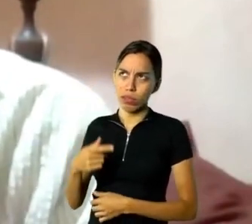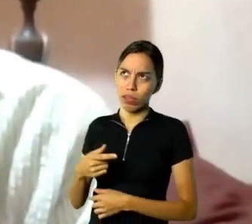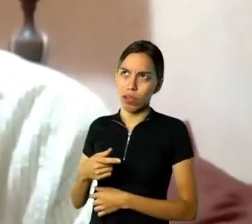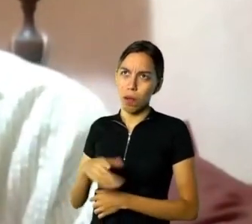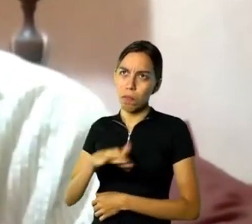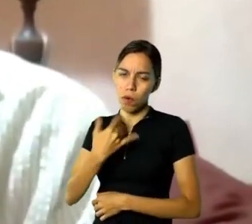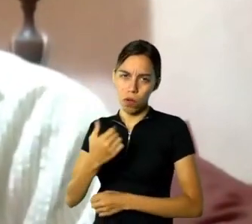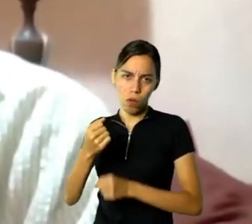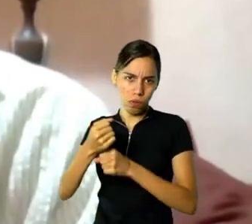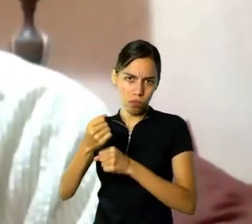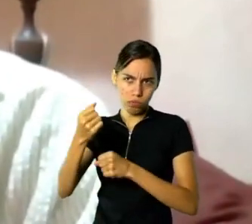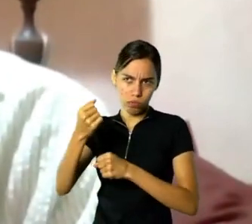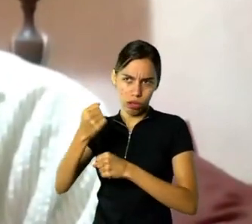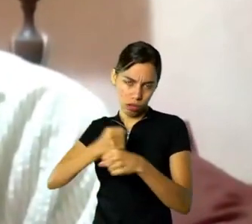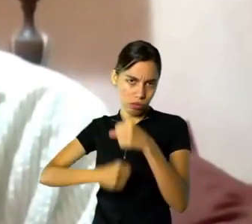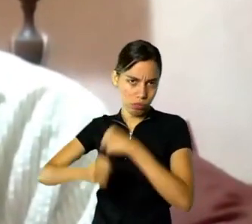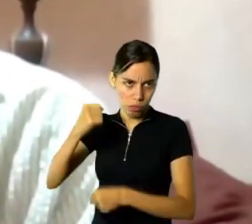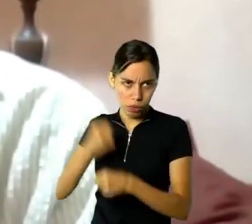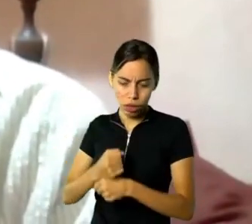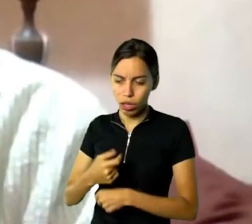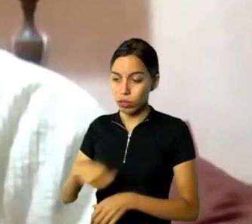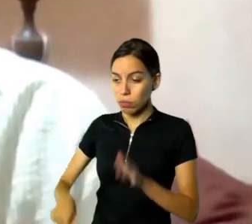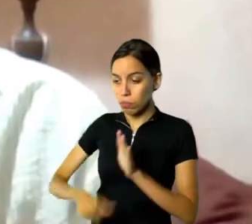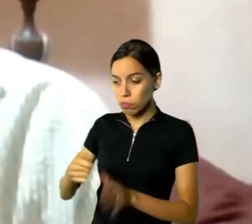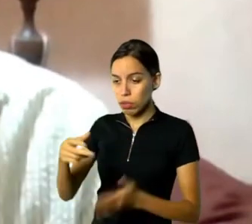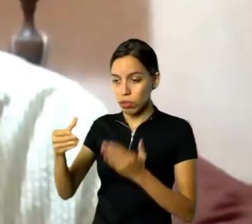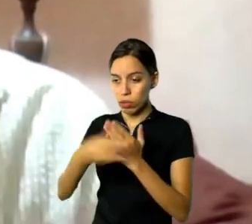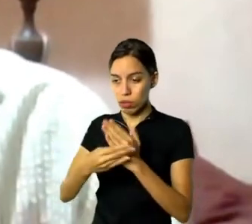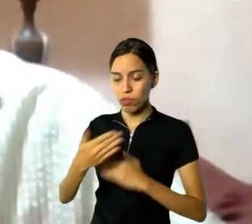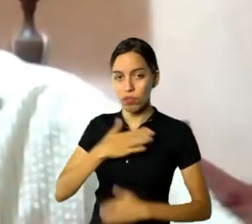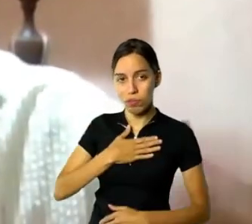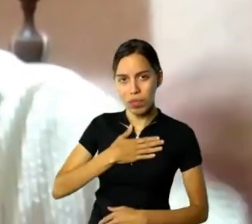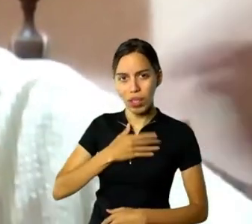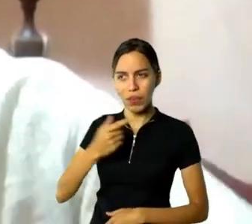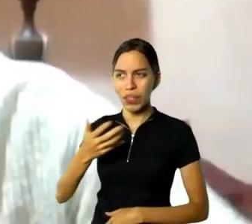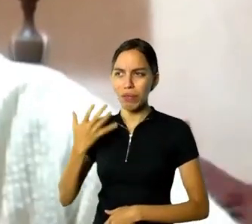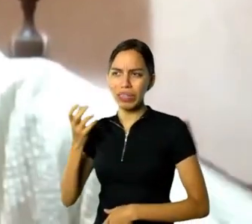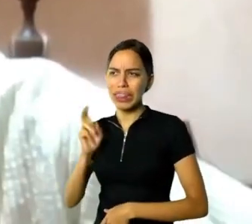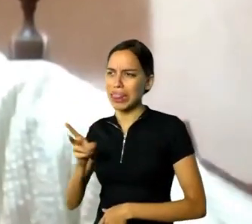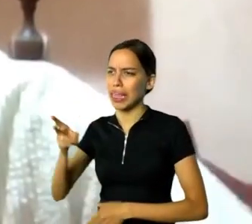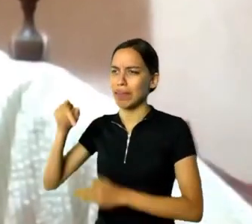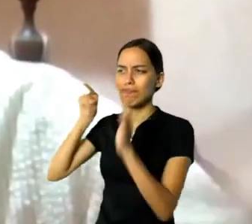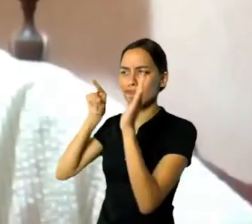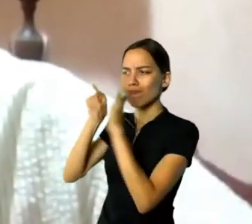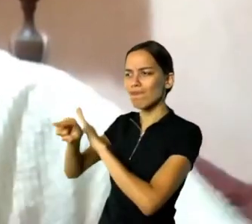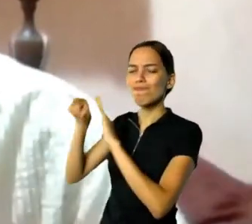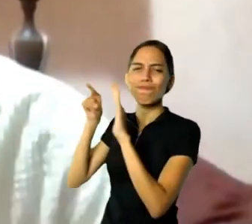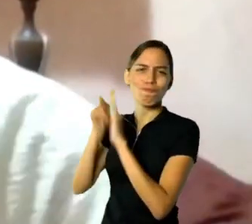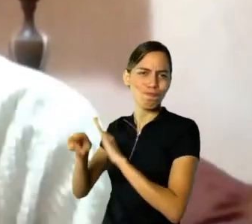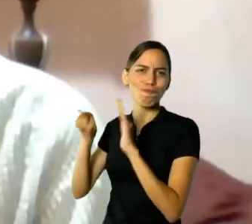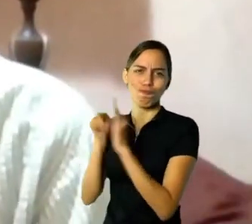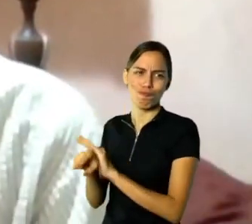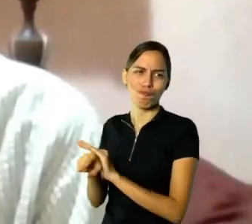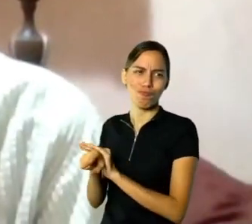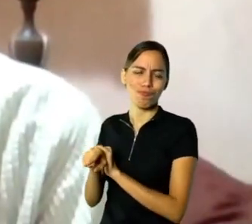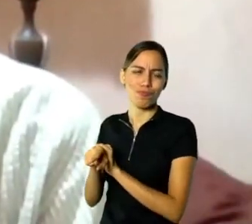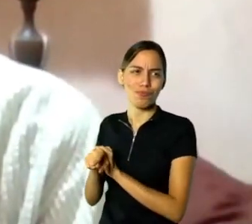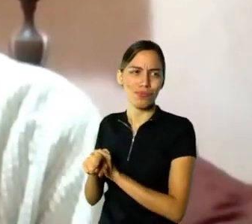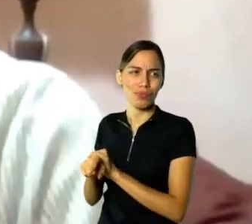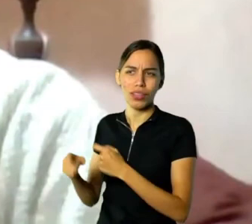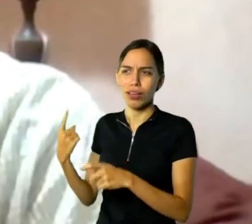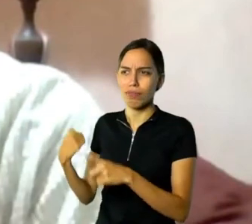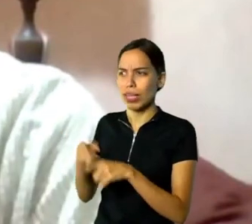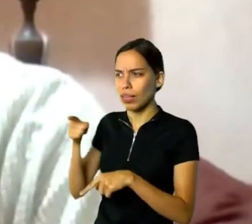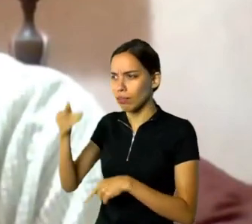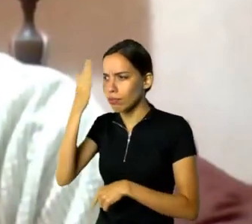E nos meus primeiros livros, eu sempre consultei o José Maria. Ele sempre tinha algum adendo de alguma história que ele viveu tanto